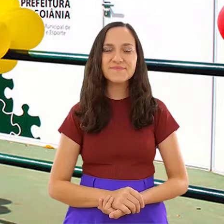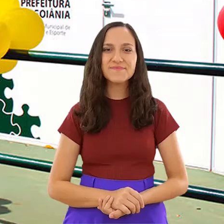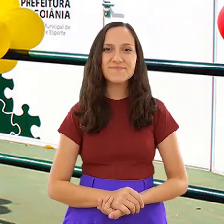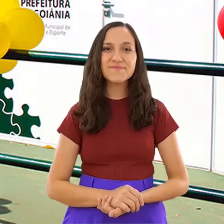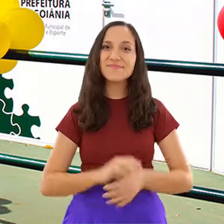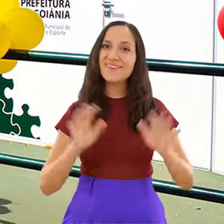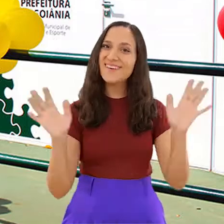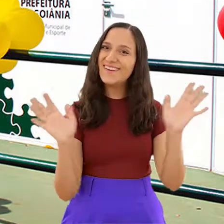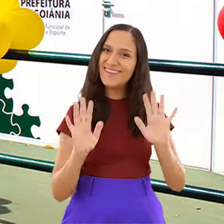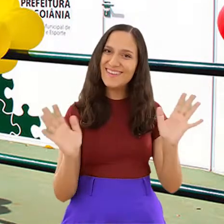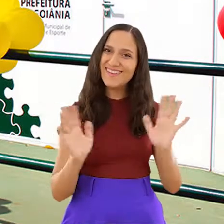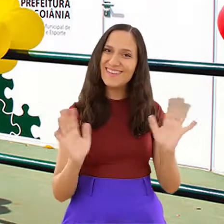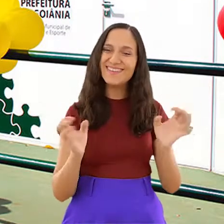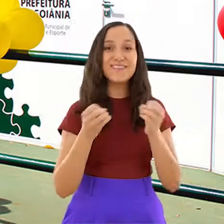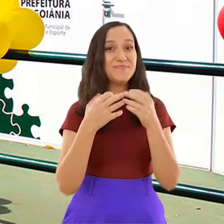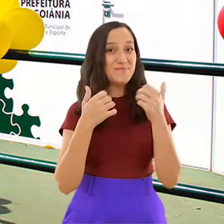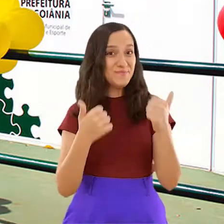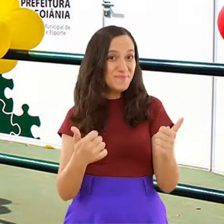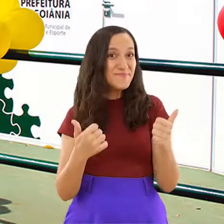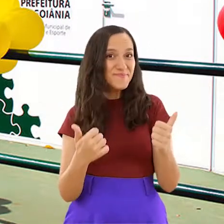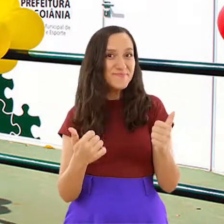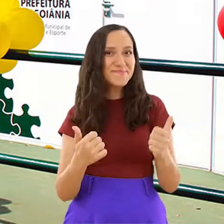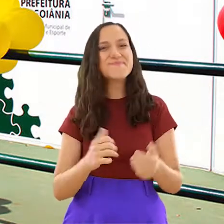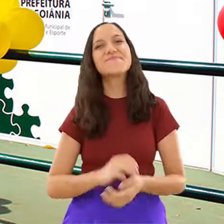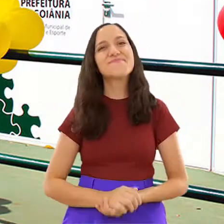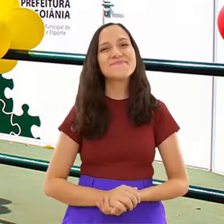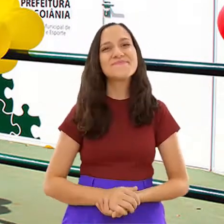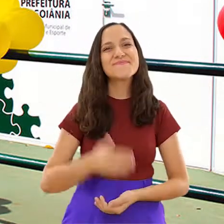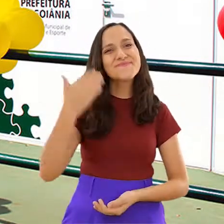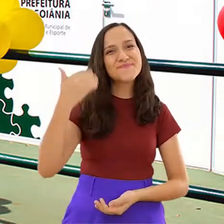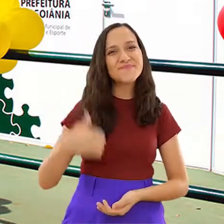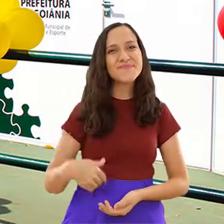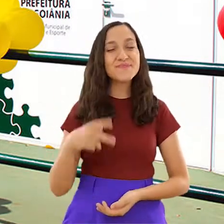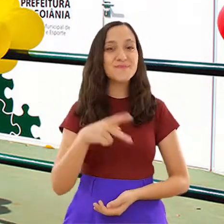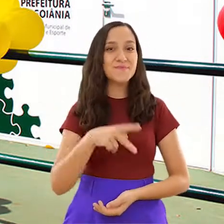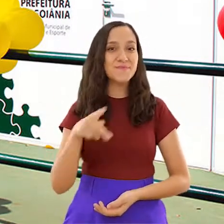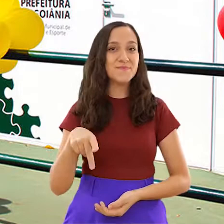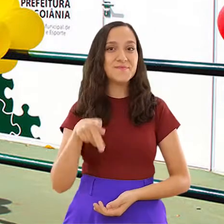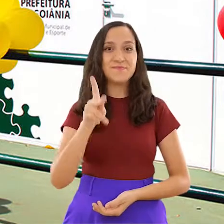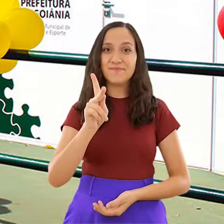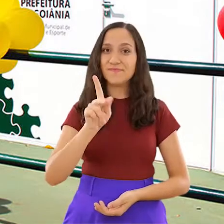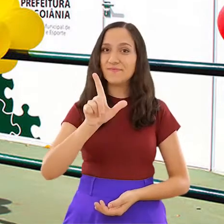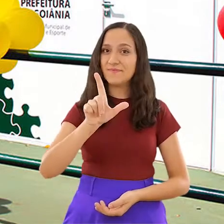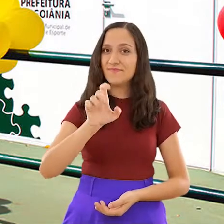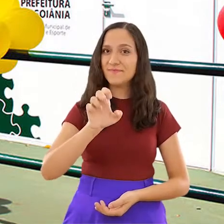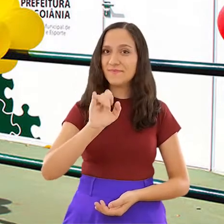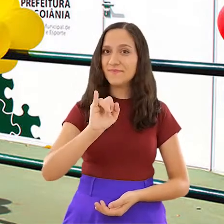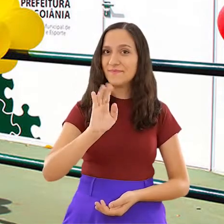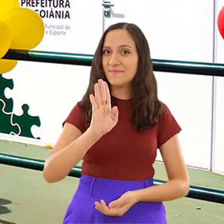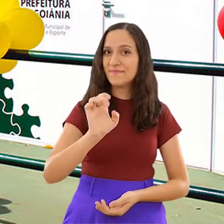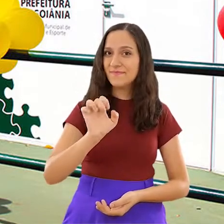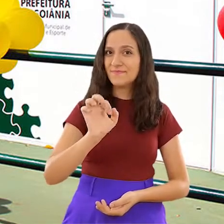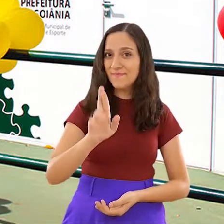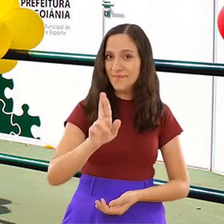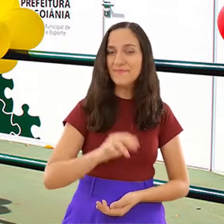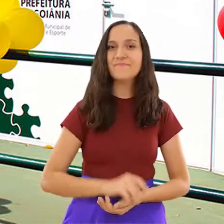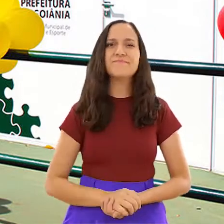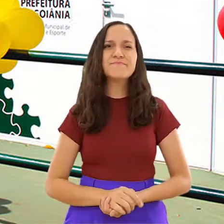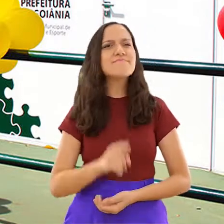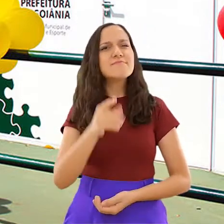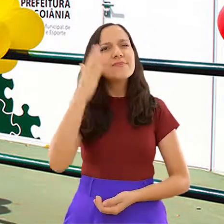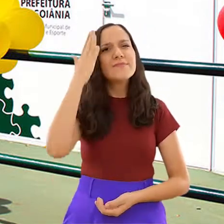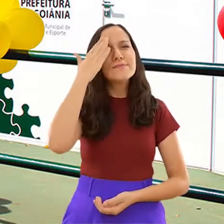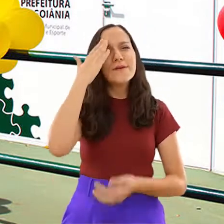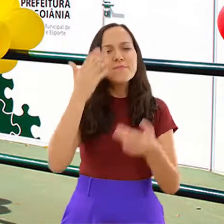Oi, tudo bom, criançada? Eu sou o professor Kleider. Você sabia que muitas coisas